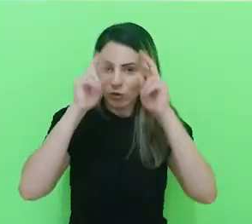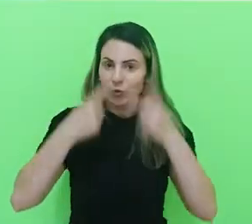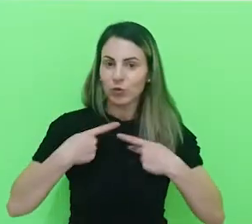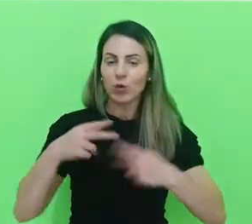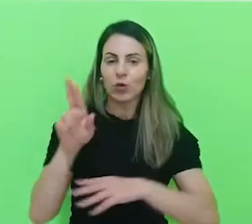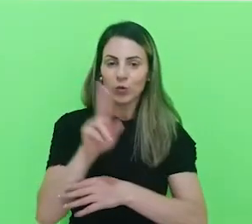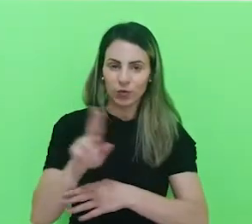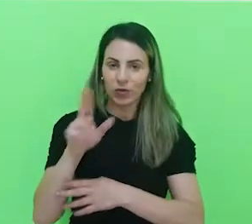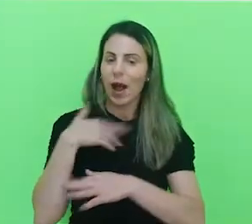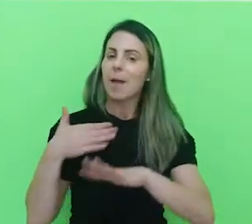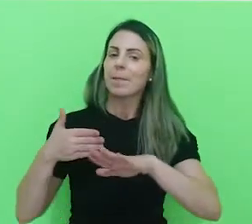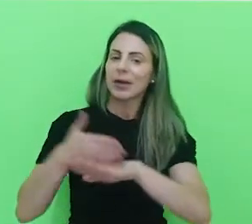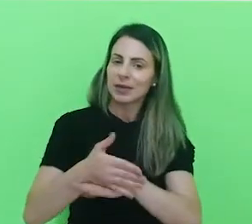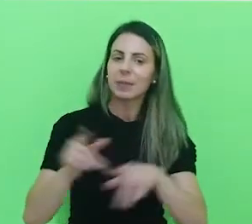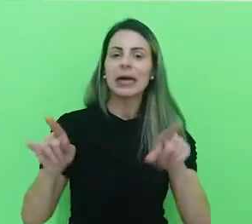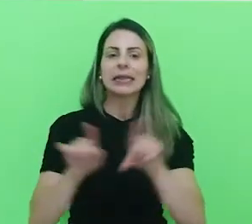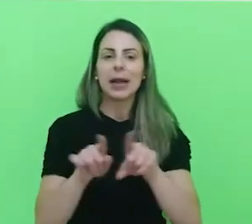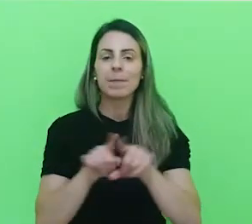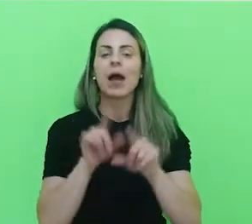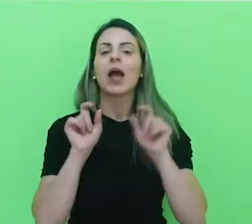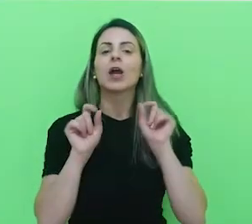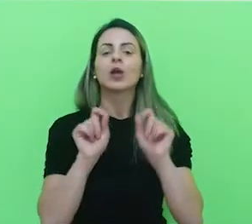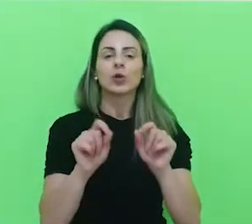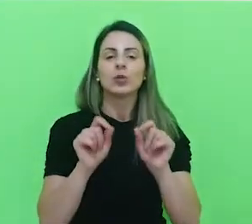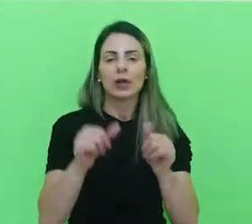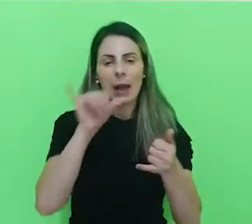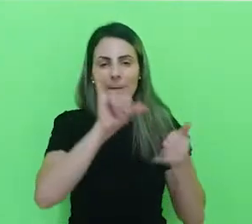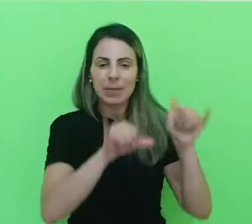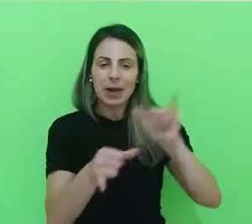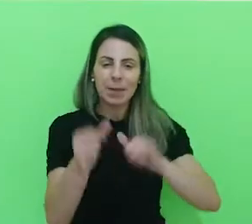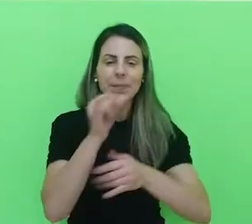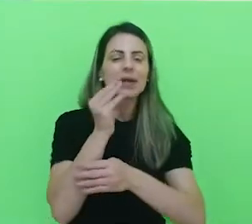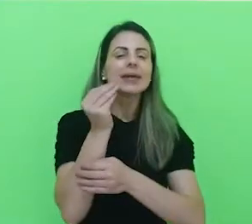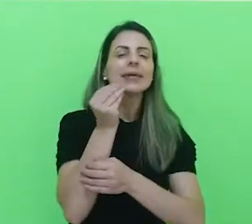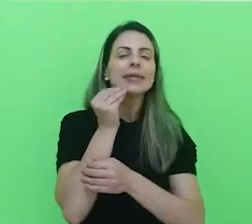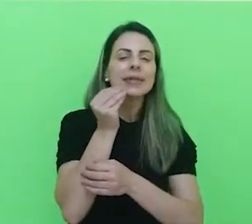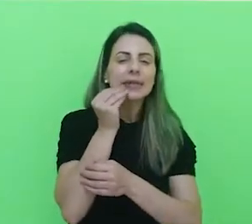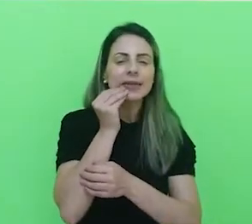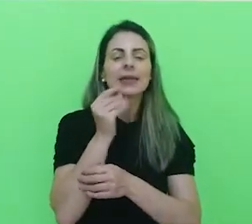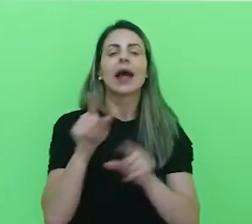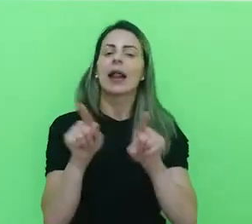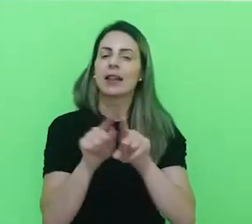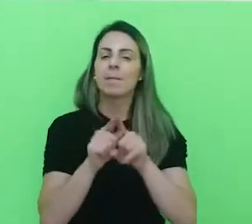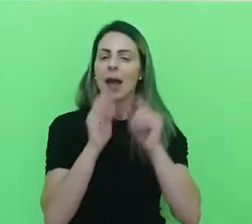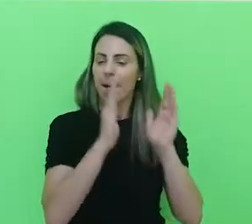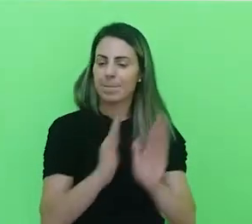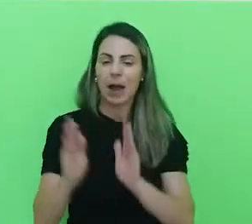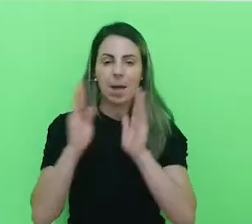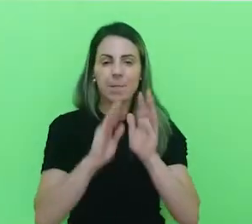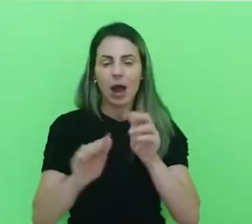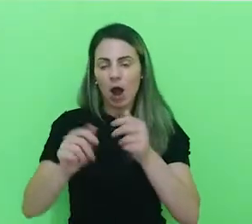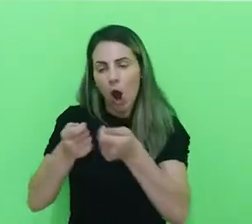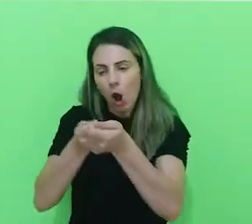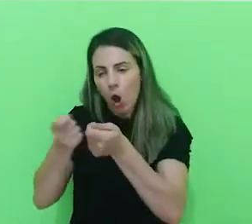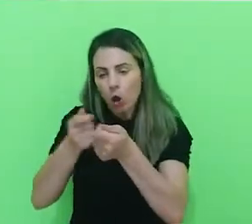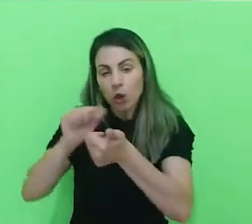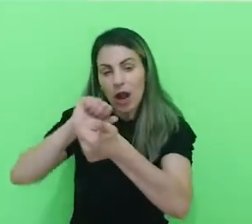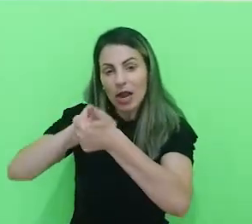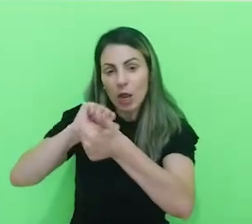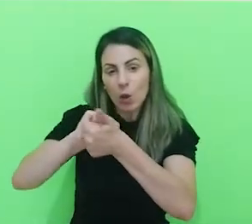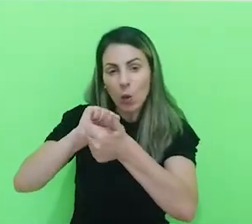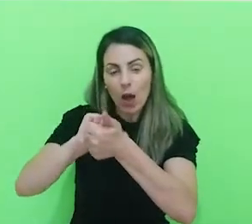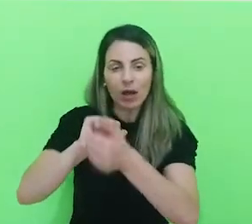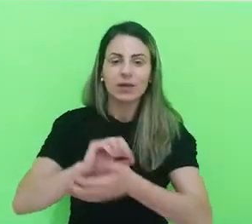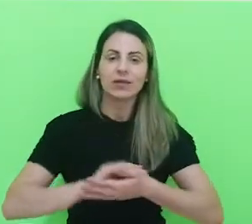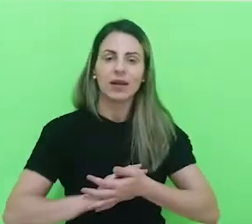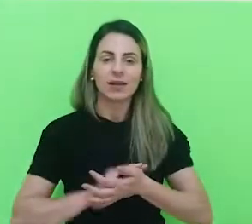participamos também na área de ensaios clínicos, de produção, controle de qualidade e na